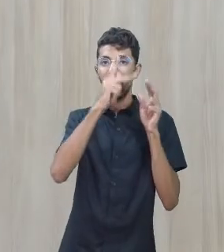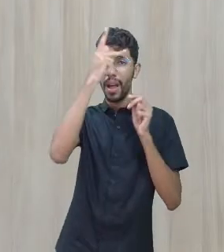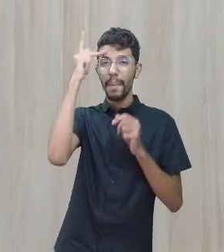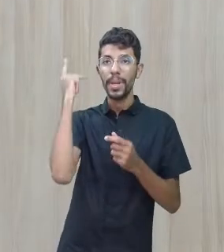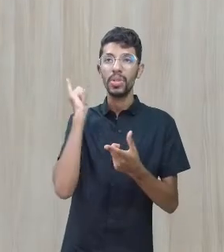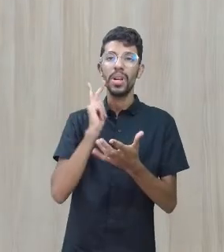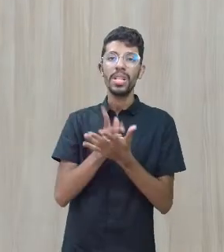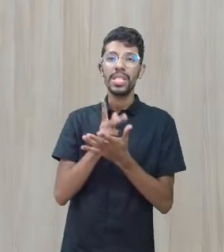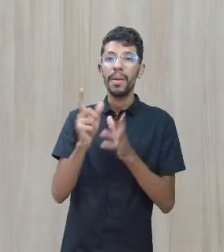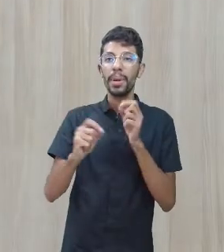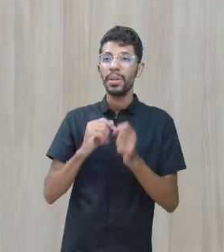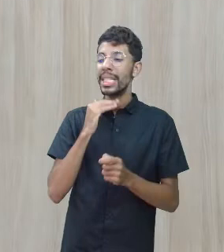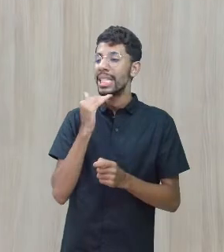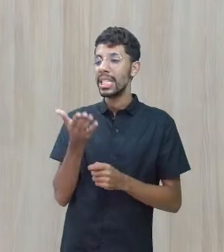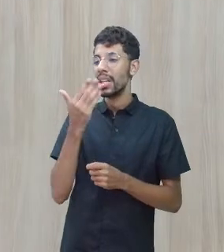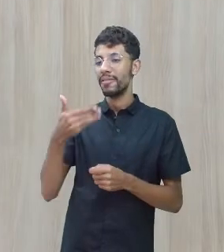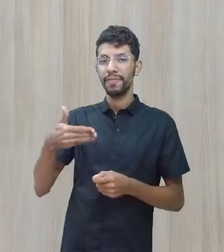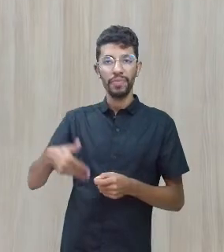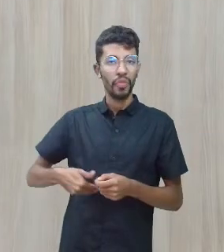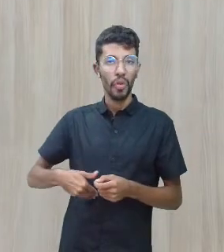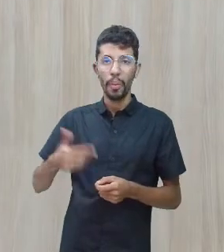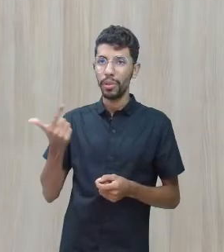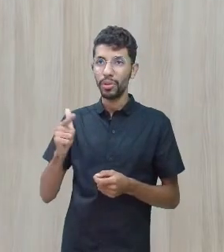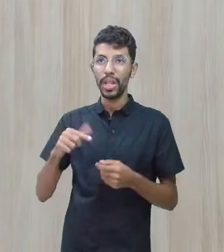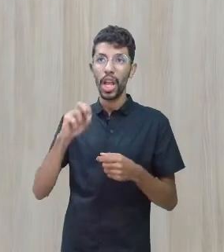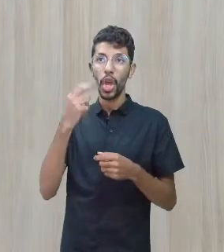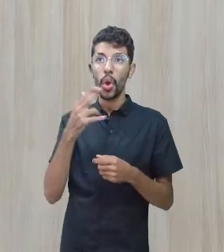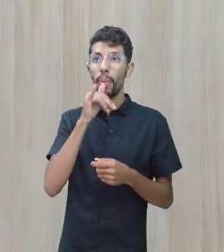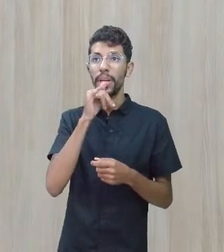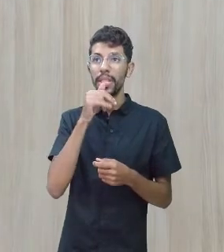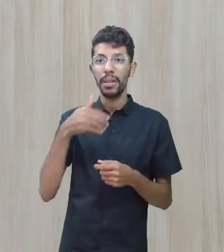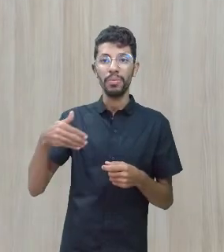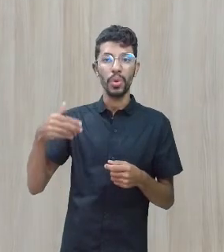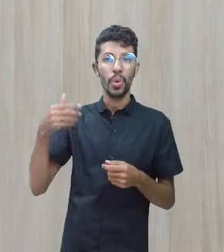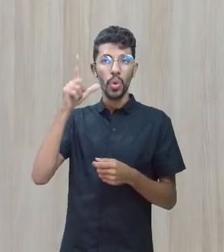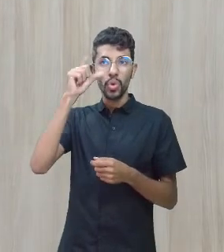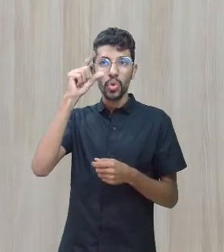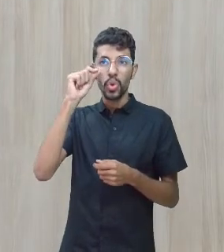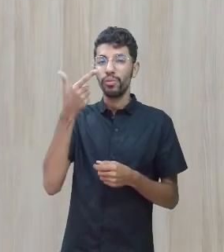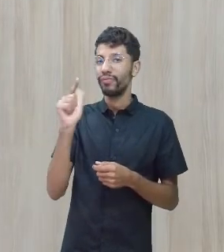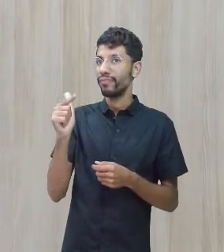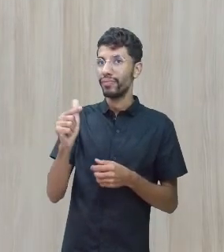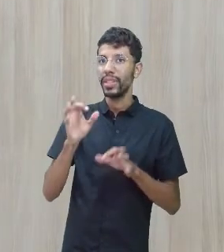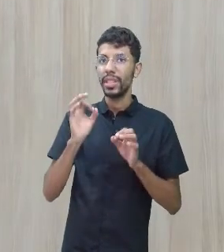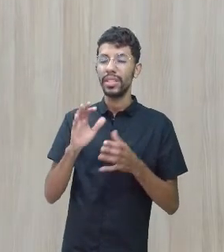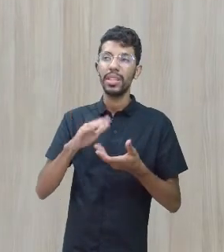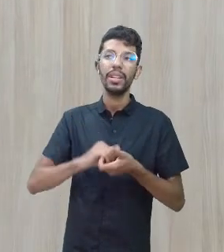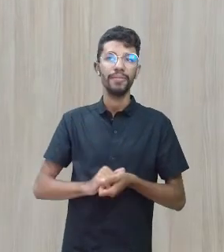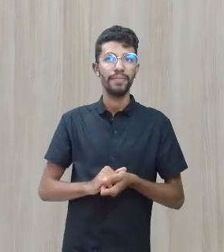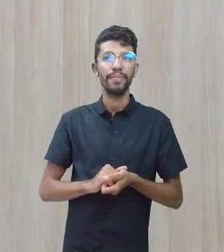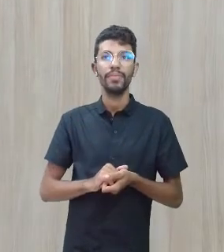fome ou sempre sem sono, dorme muito tarde, não tem um sono legal.